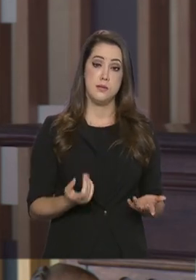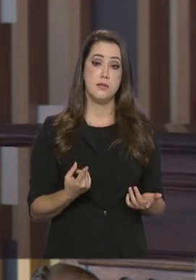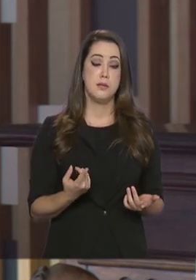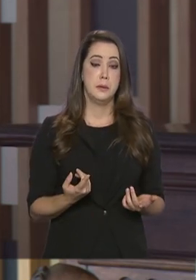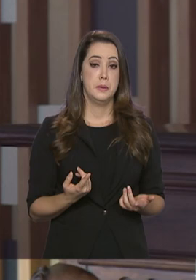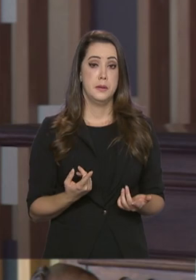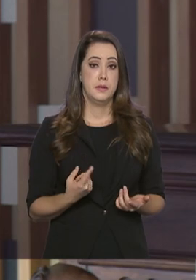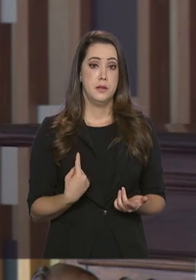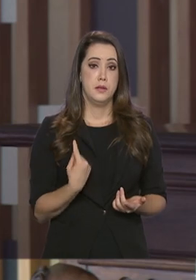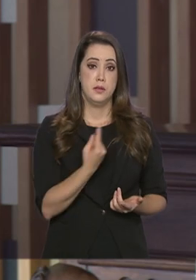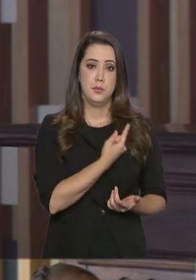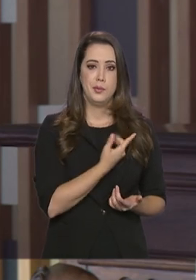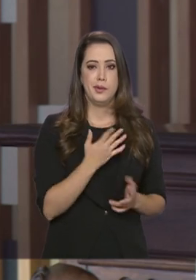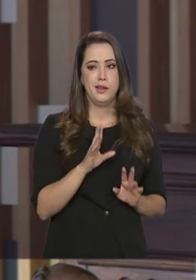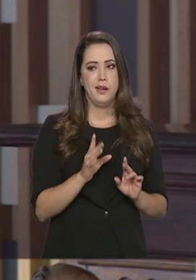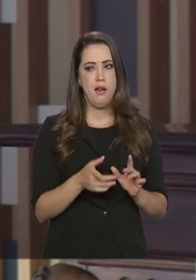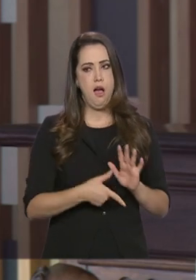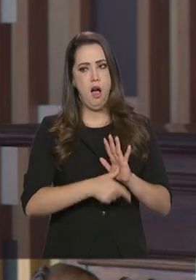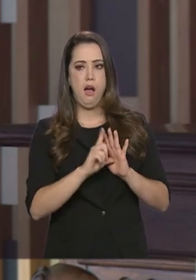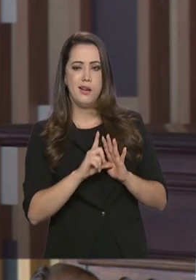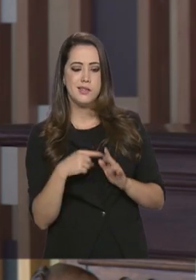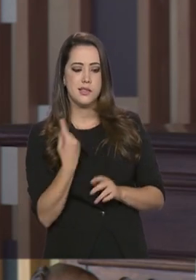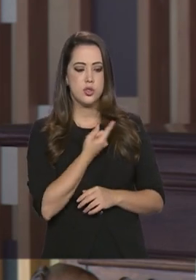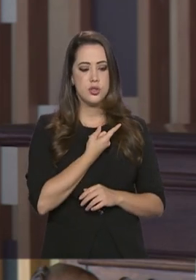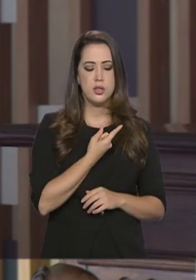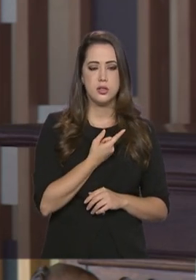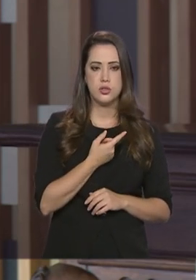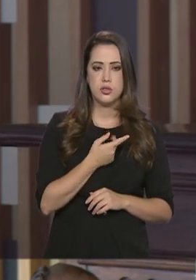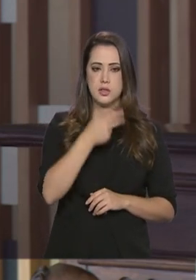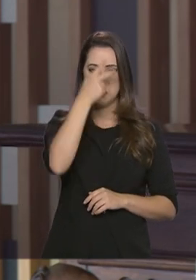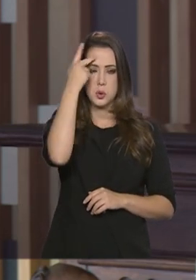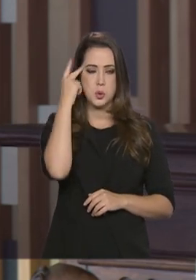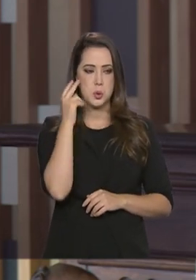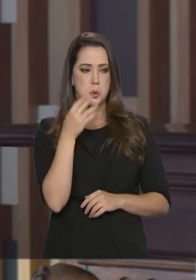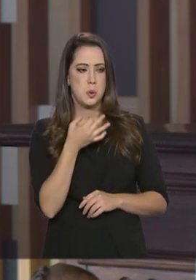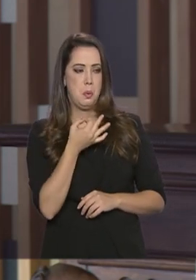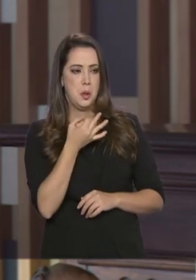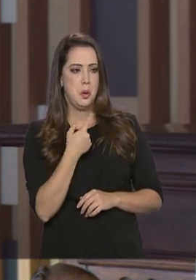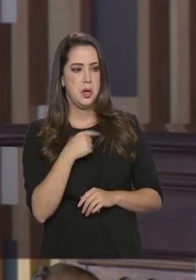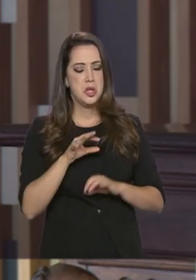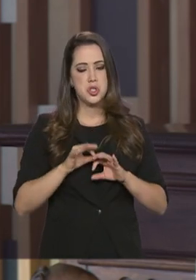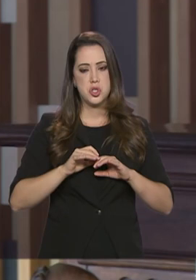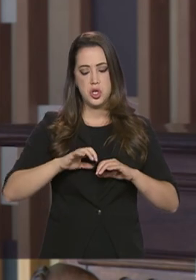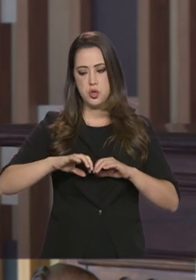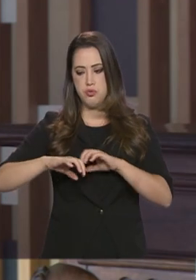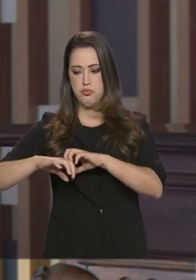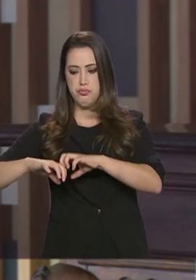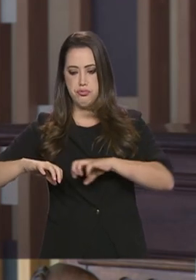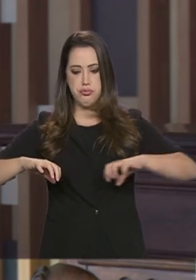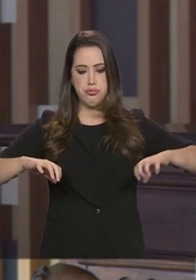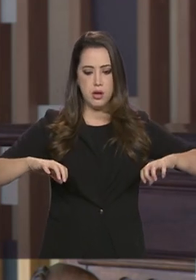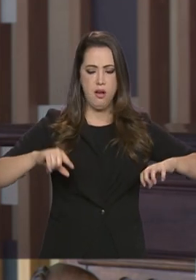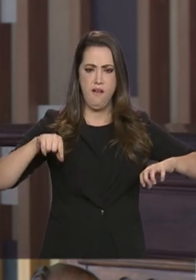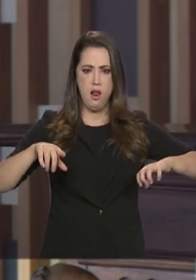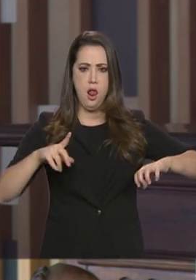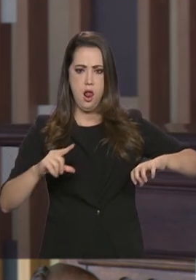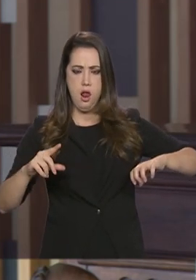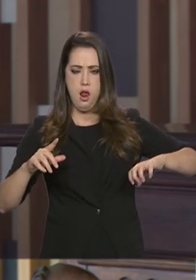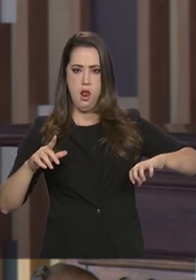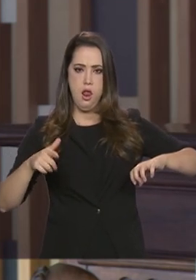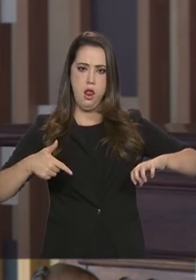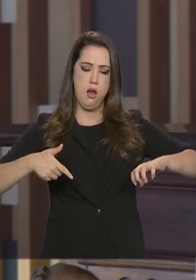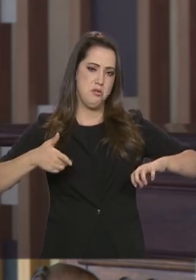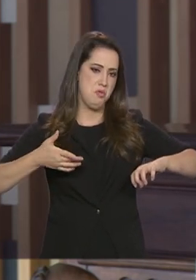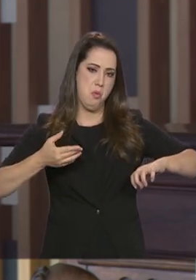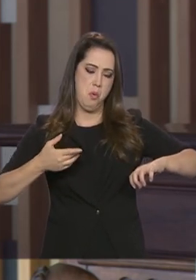porque eu acho que desmente completamente a visão de que nós estávamos nos afastando da região ou de que a melhora da nossa relação